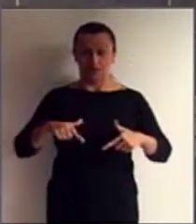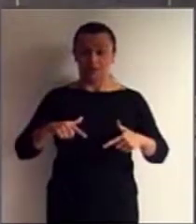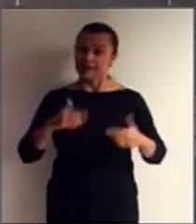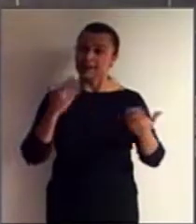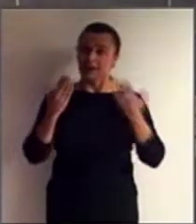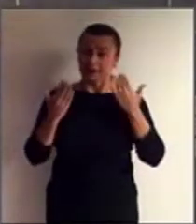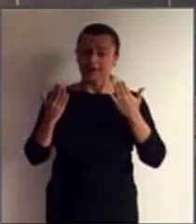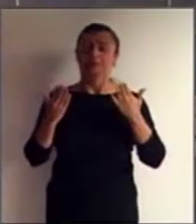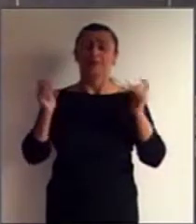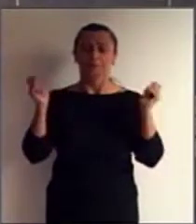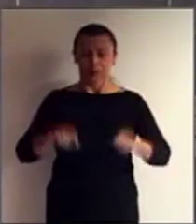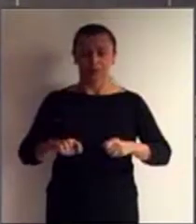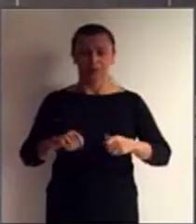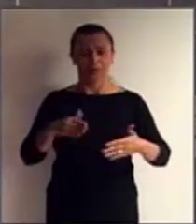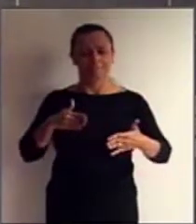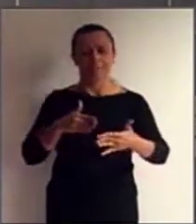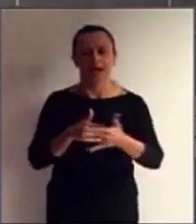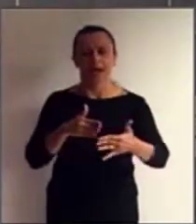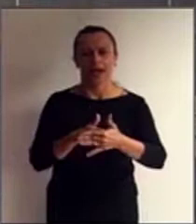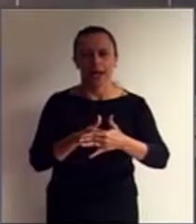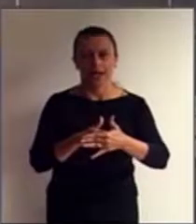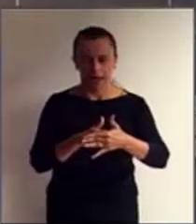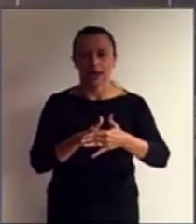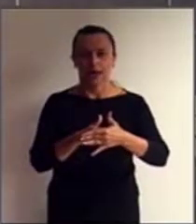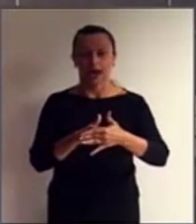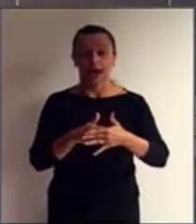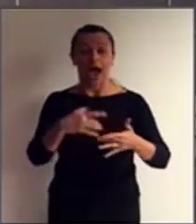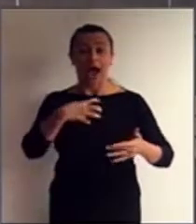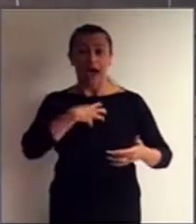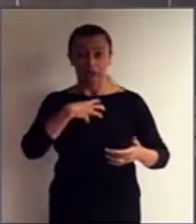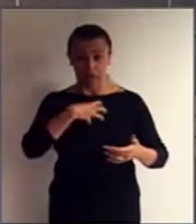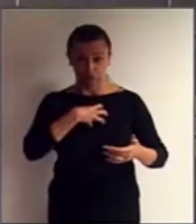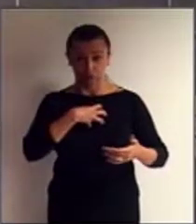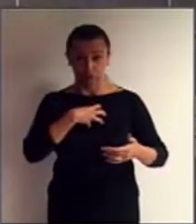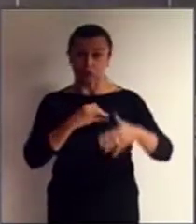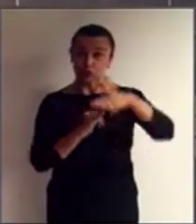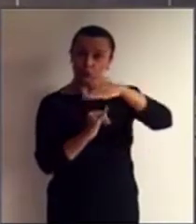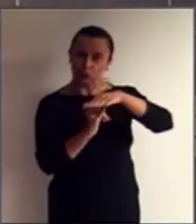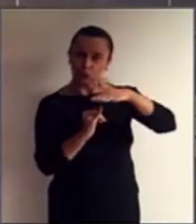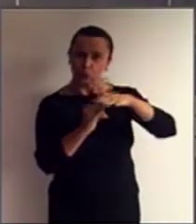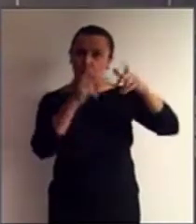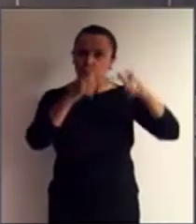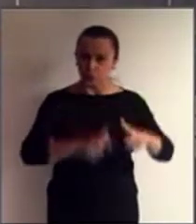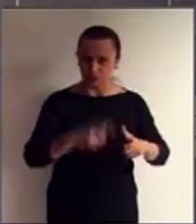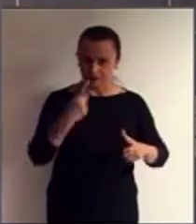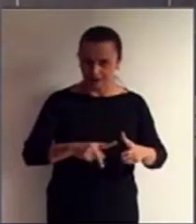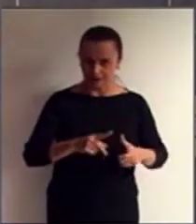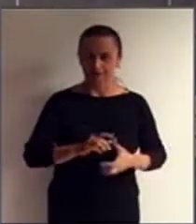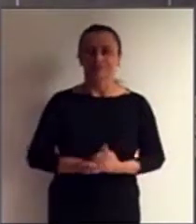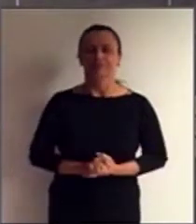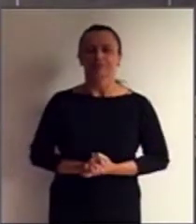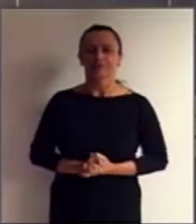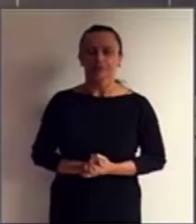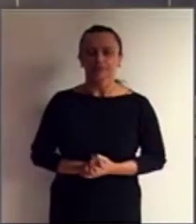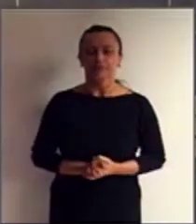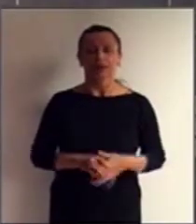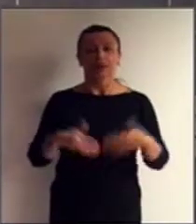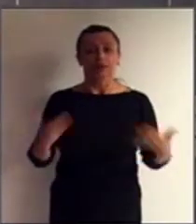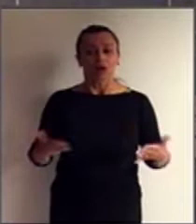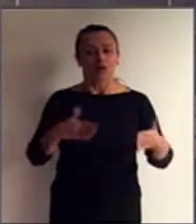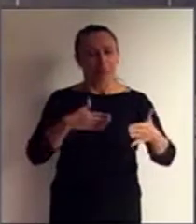atitudinal e institucional. Pois, muito bem, estas barreiras